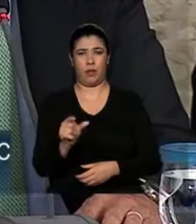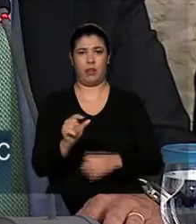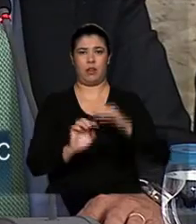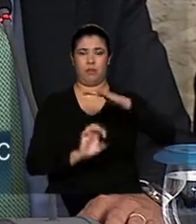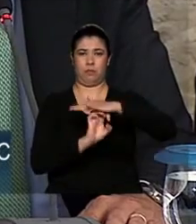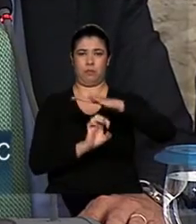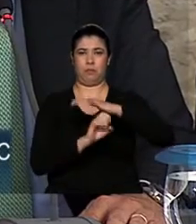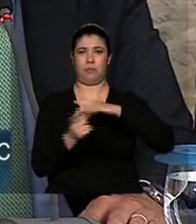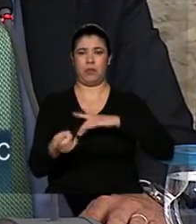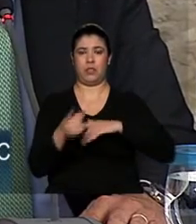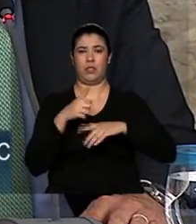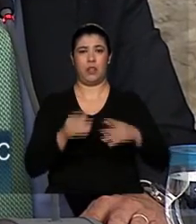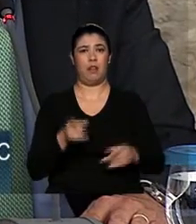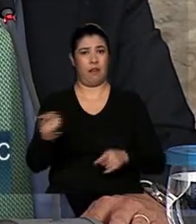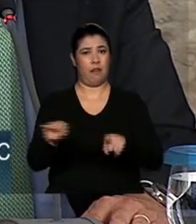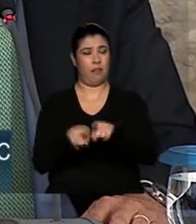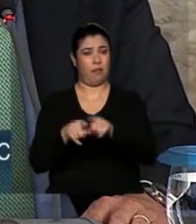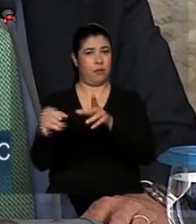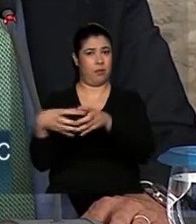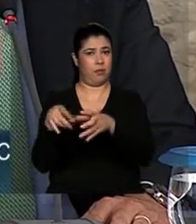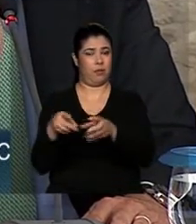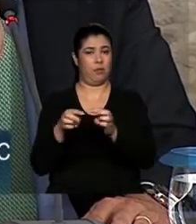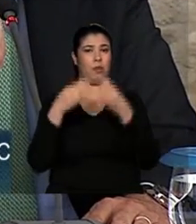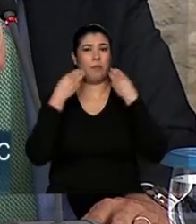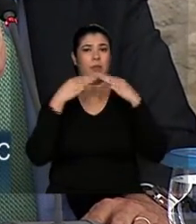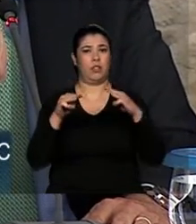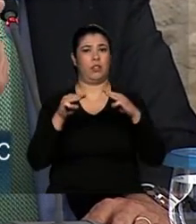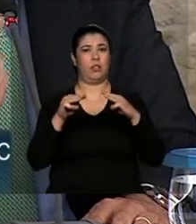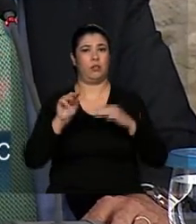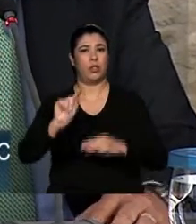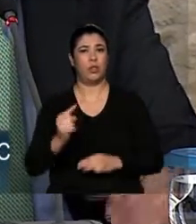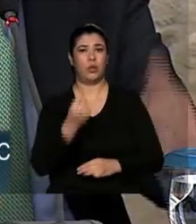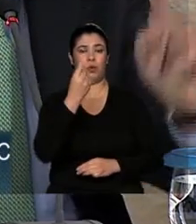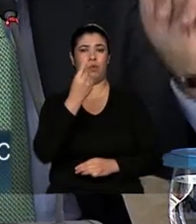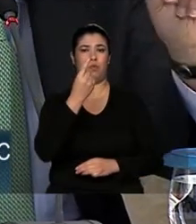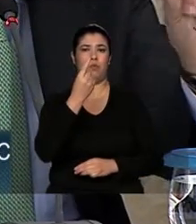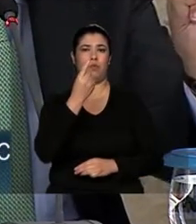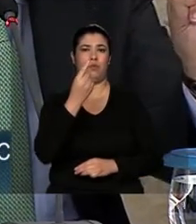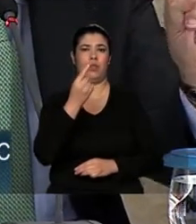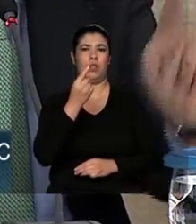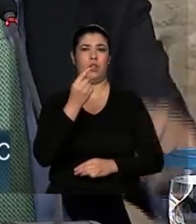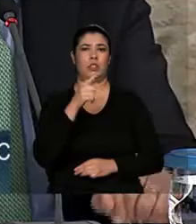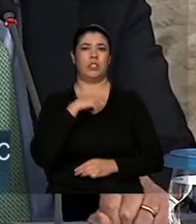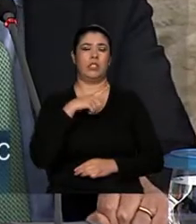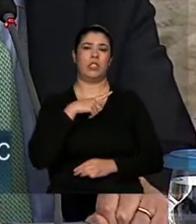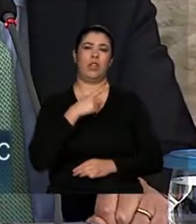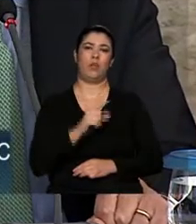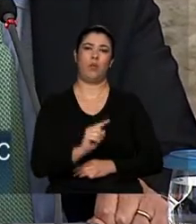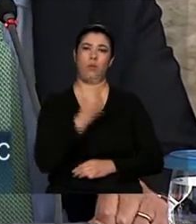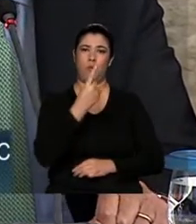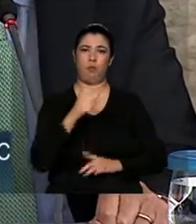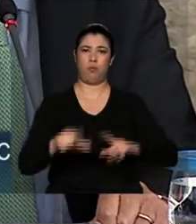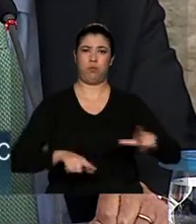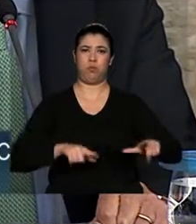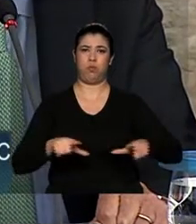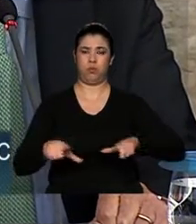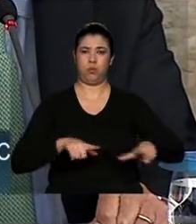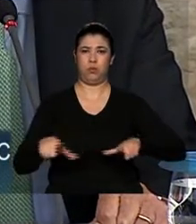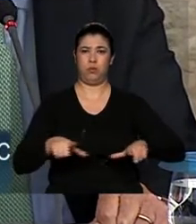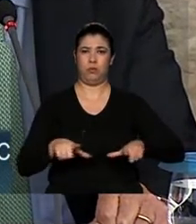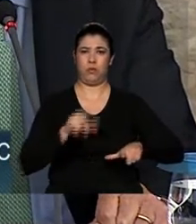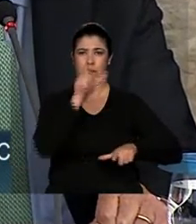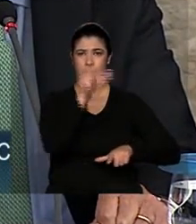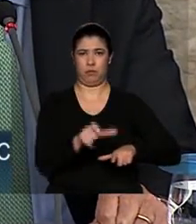missão de receber pelo menos um aprendiz. se ele tem um empregado, ele pode ter um